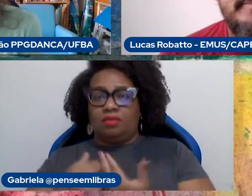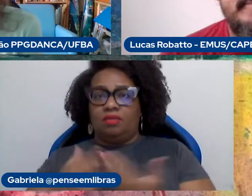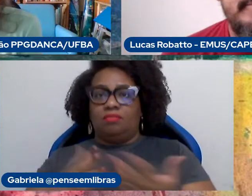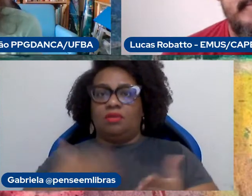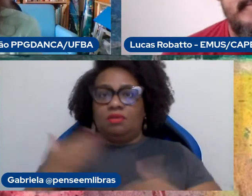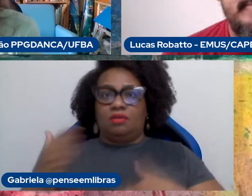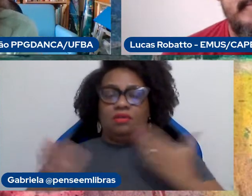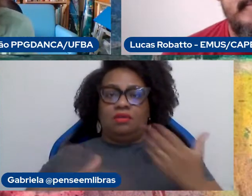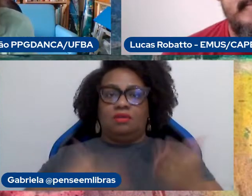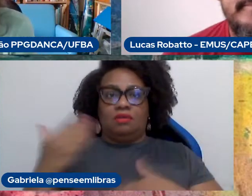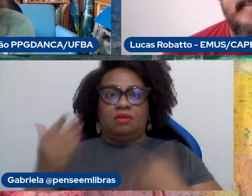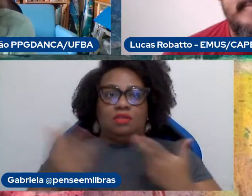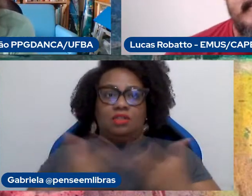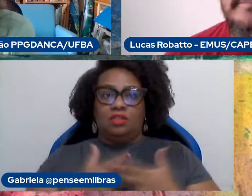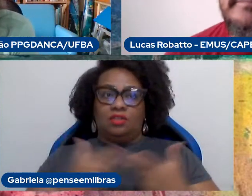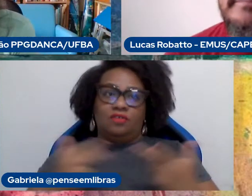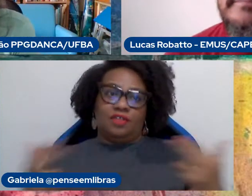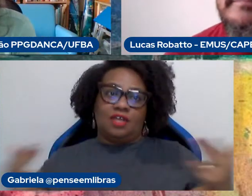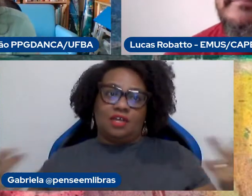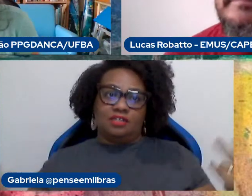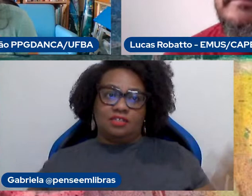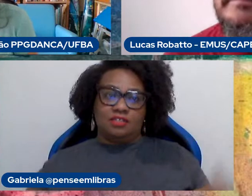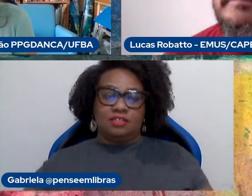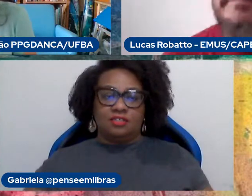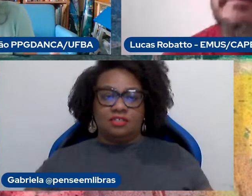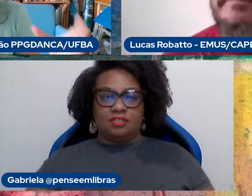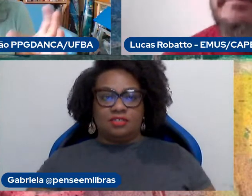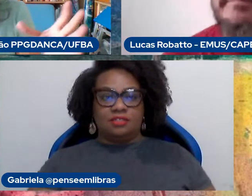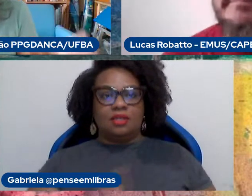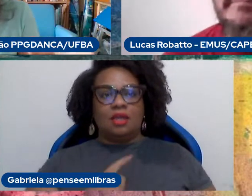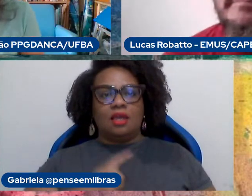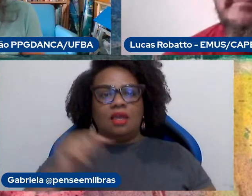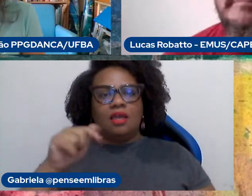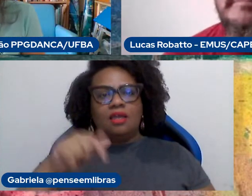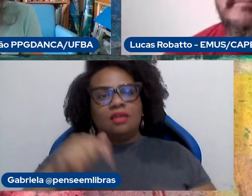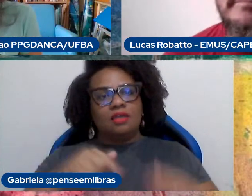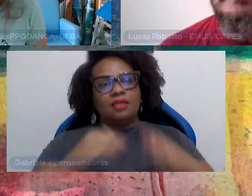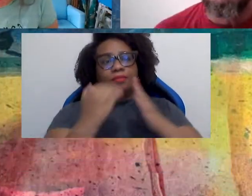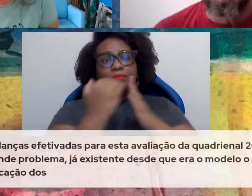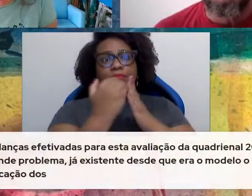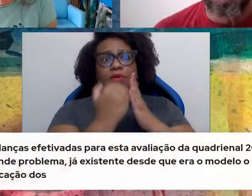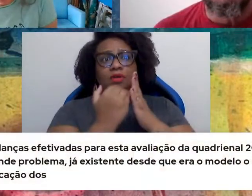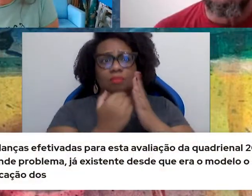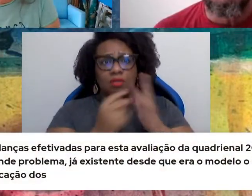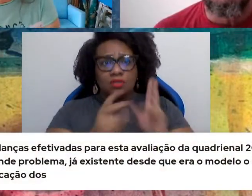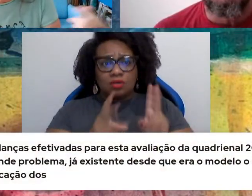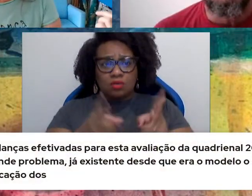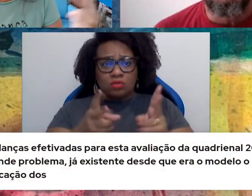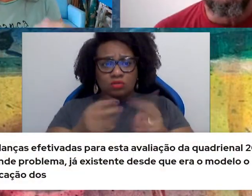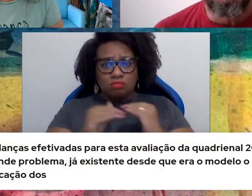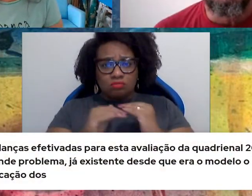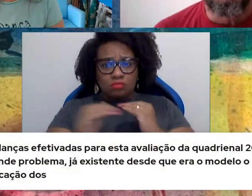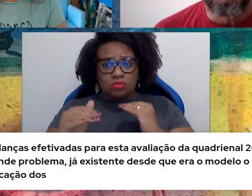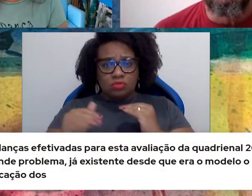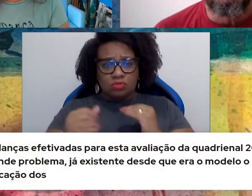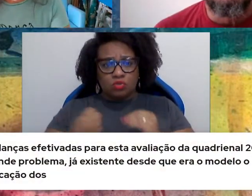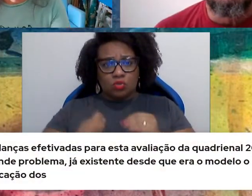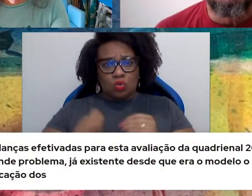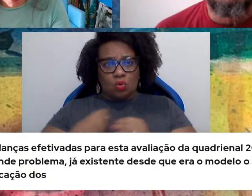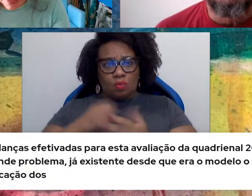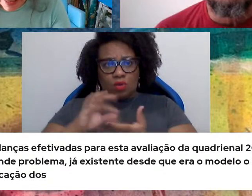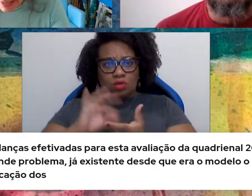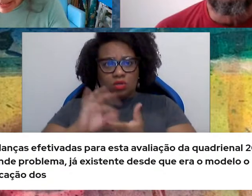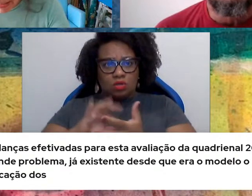Tem uma aqui, Lucas, também é isso que eu não sei, por exemplo, dos programas que vão se manter nota 7, isso implica na distribuição de